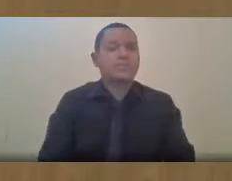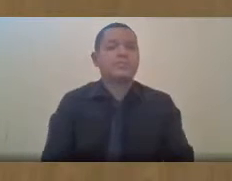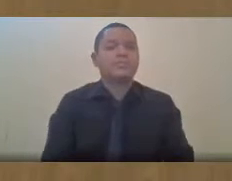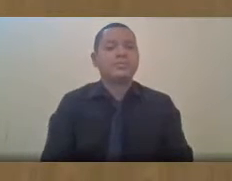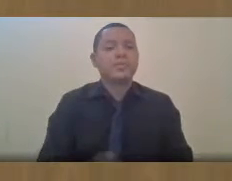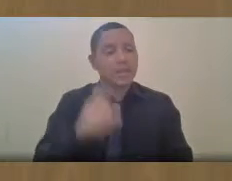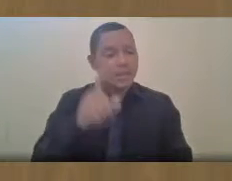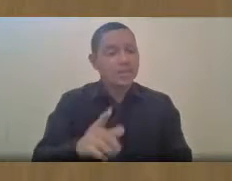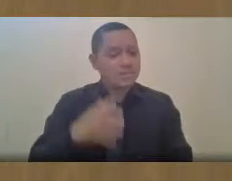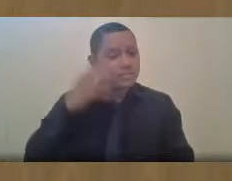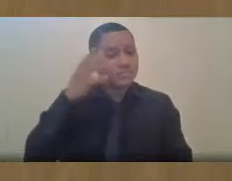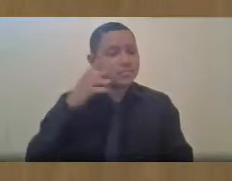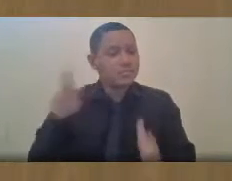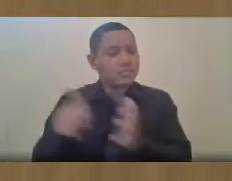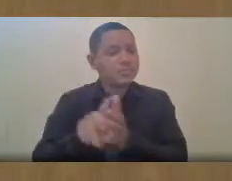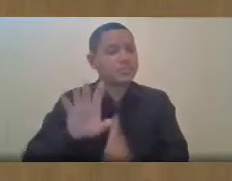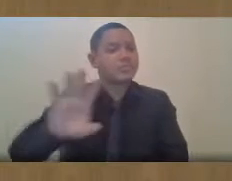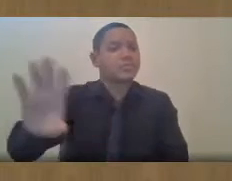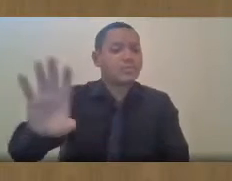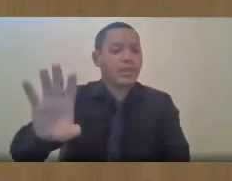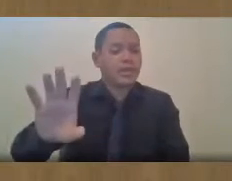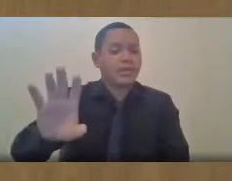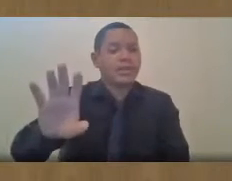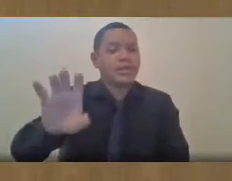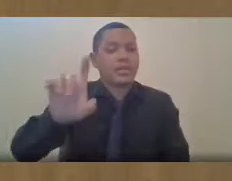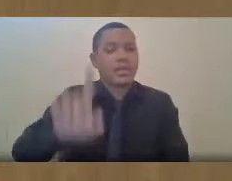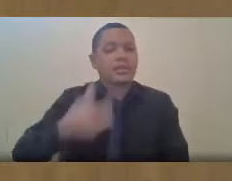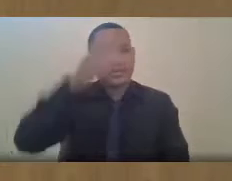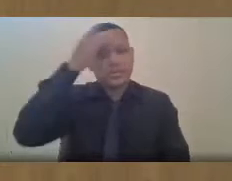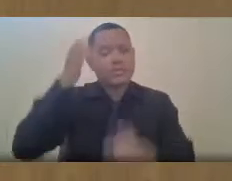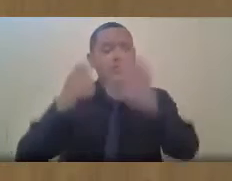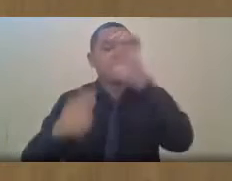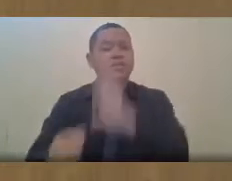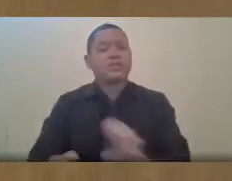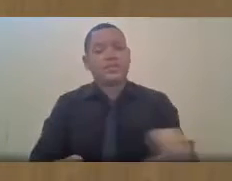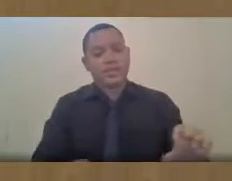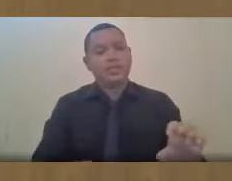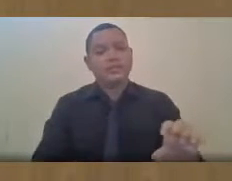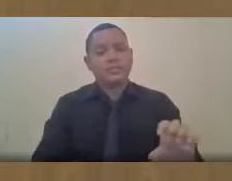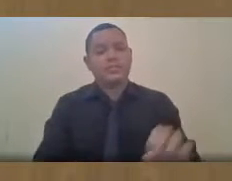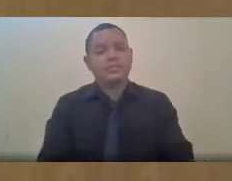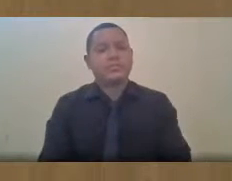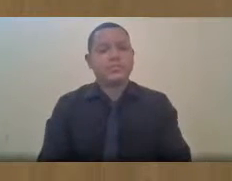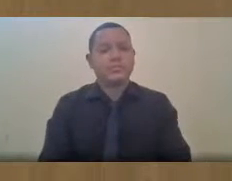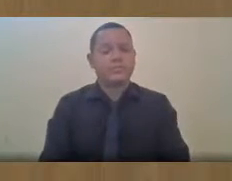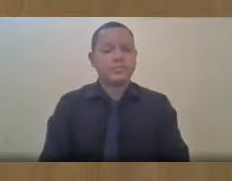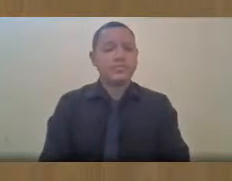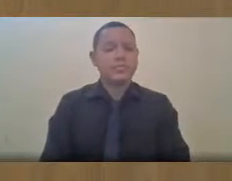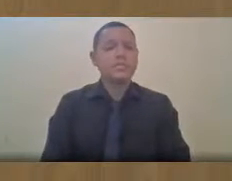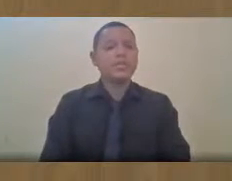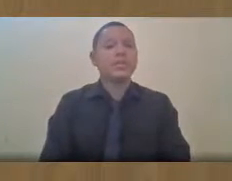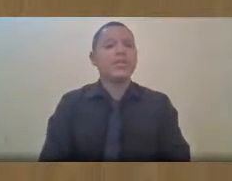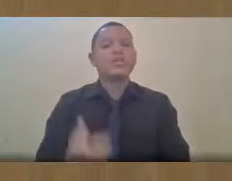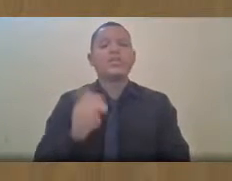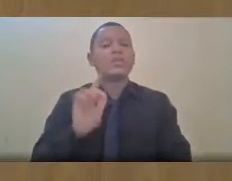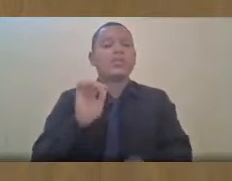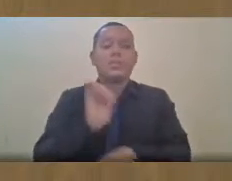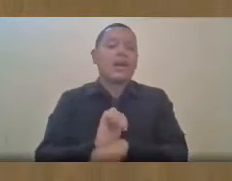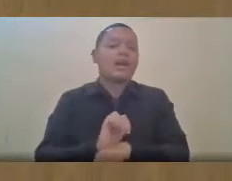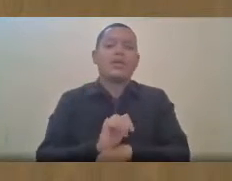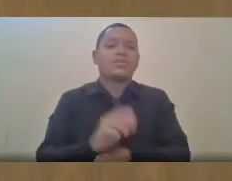da maioria dos esquerdopatas desse país, que não dorme nenhum momento,